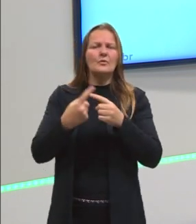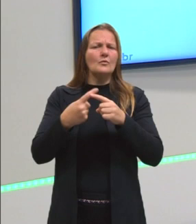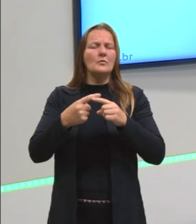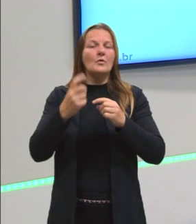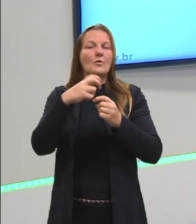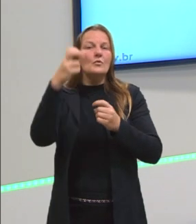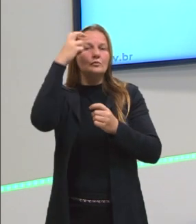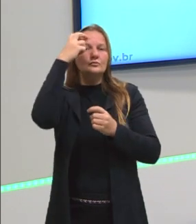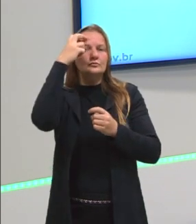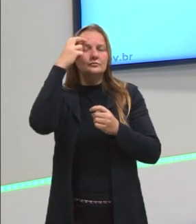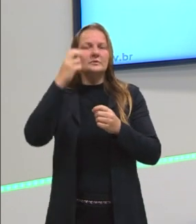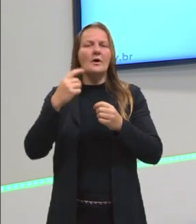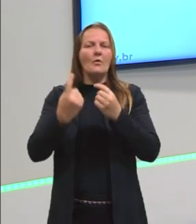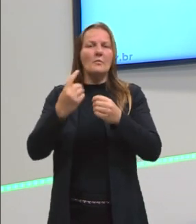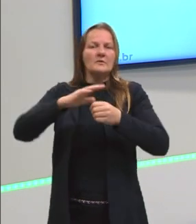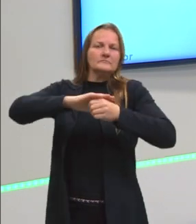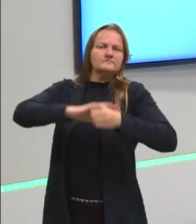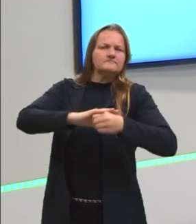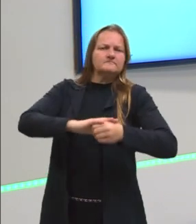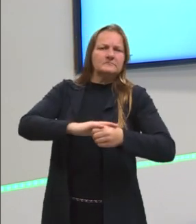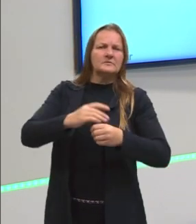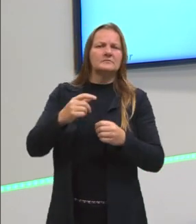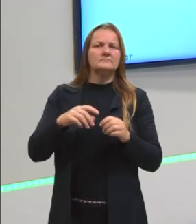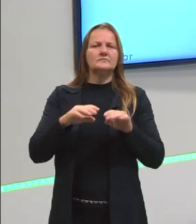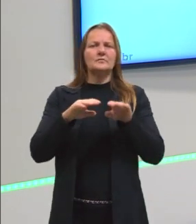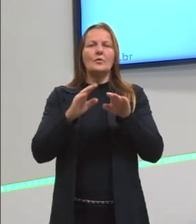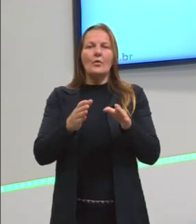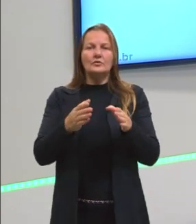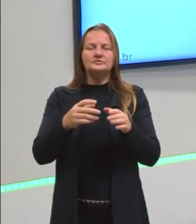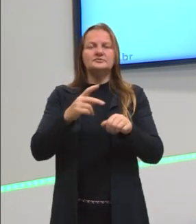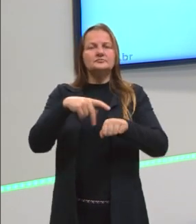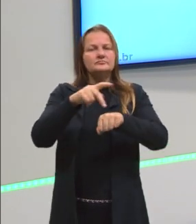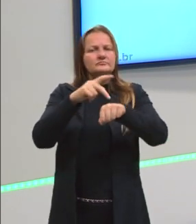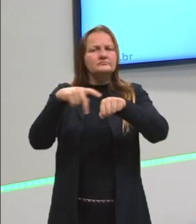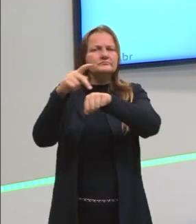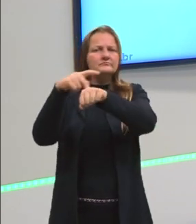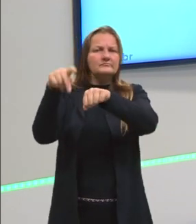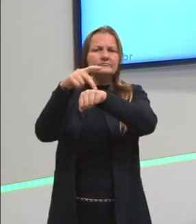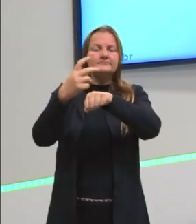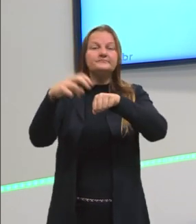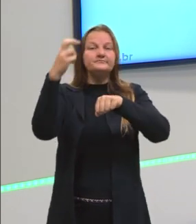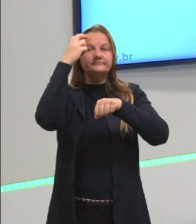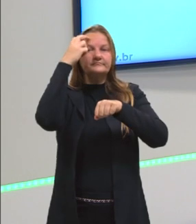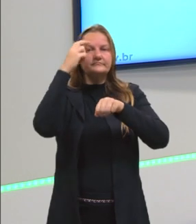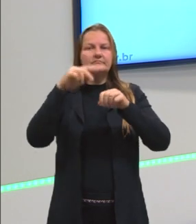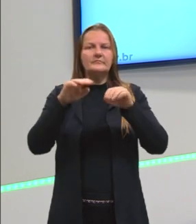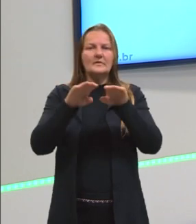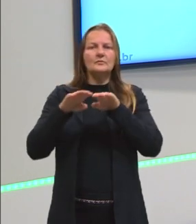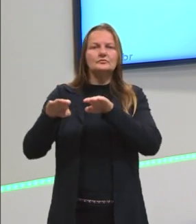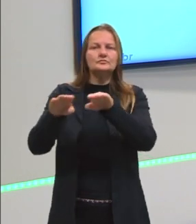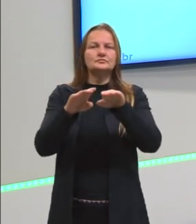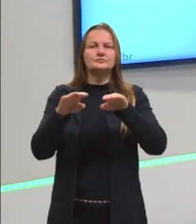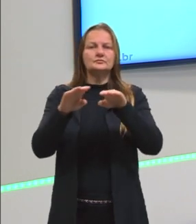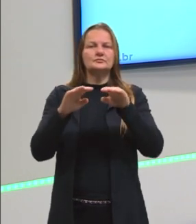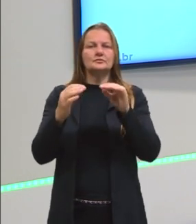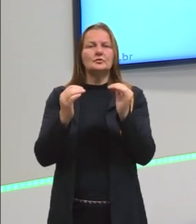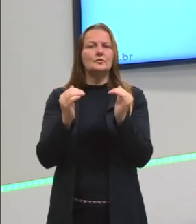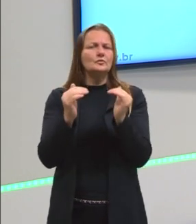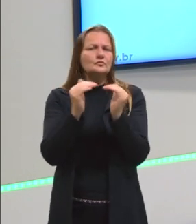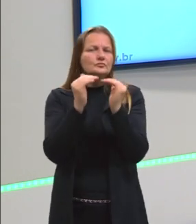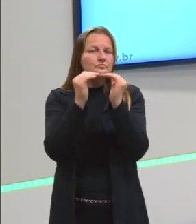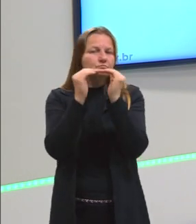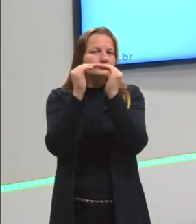culturas, mas me parece que as culturas, houve, claro, interferência, mas me parece que as culturas estão conseguindo,